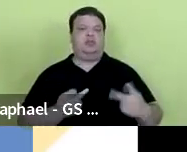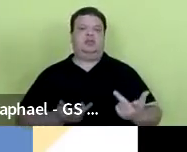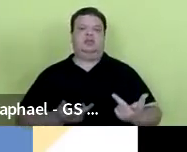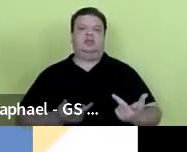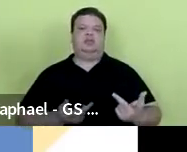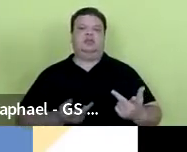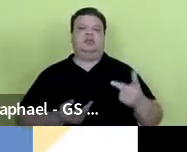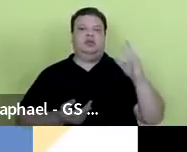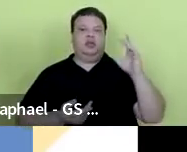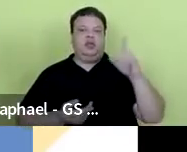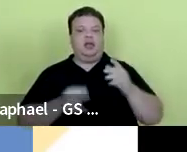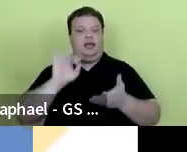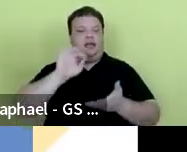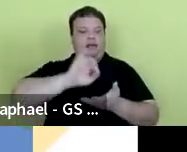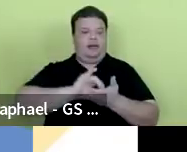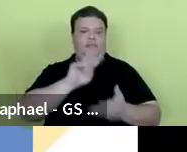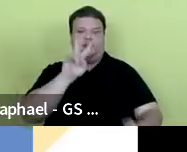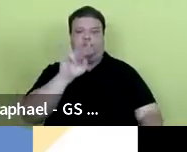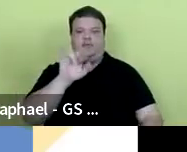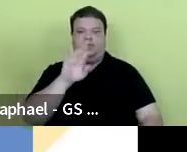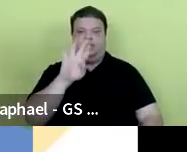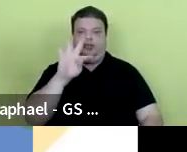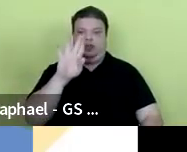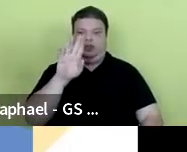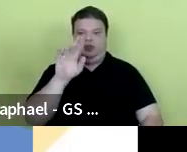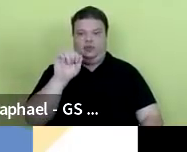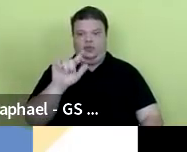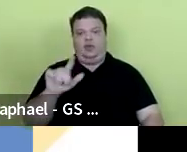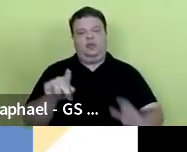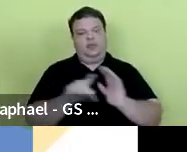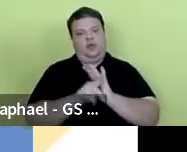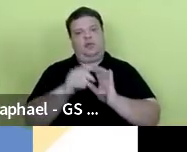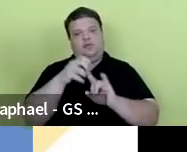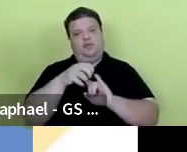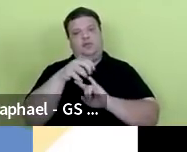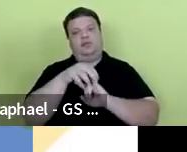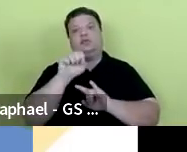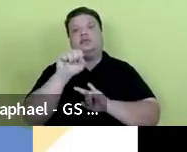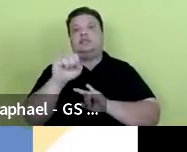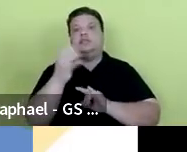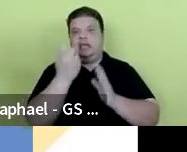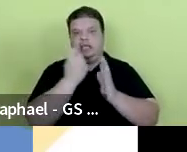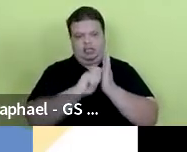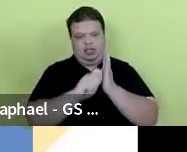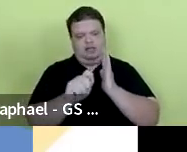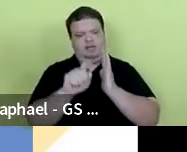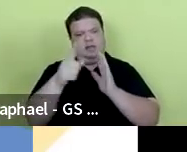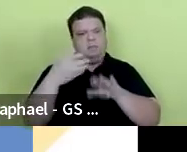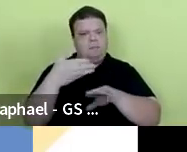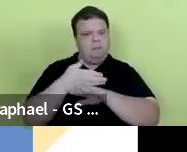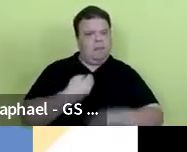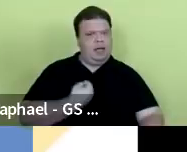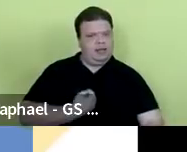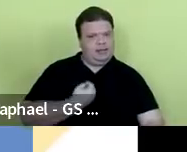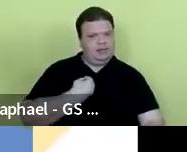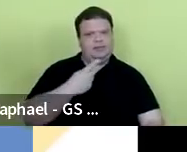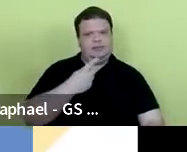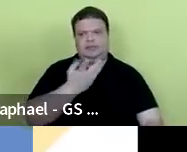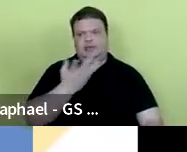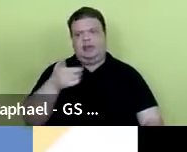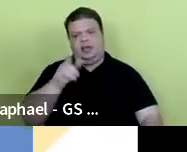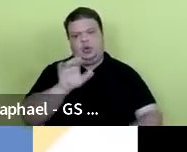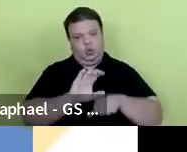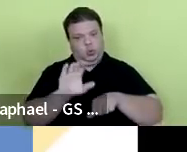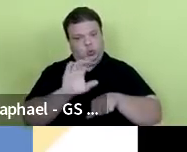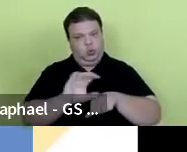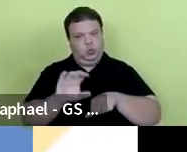Campos Virtual da Fiocruz. Então, quem quiser já se inscrever, participar desse curso,